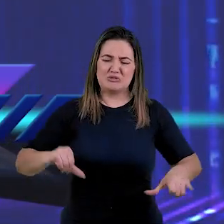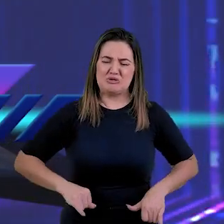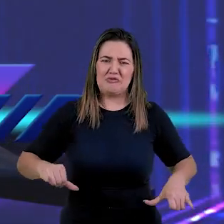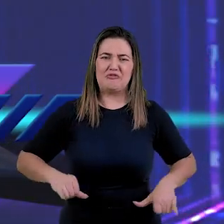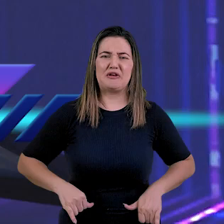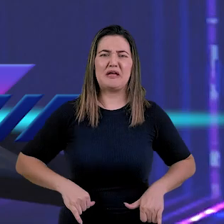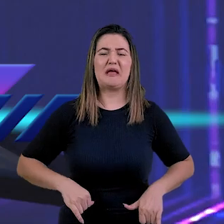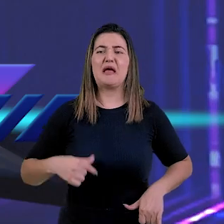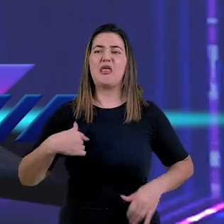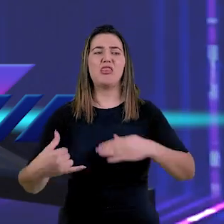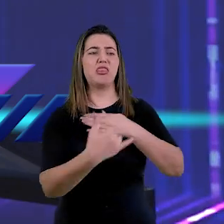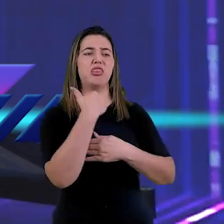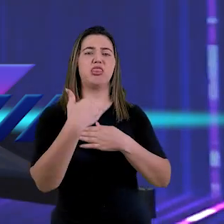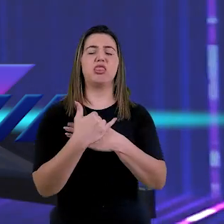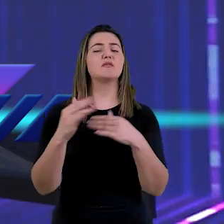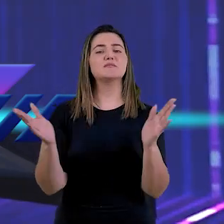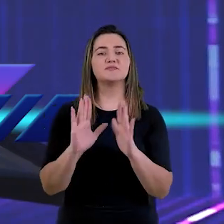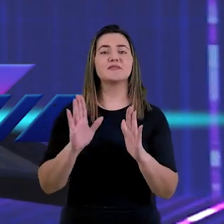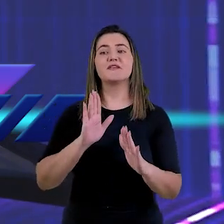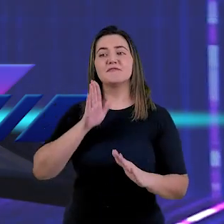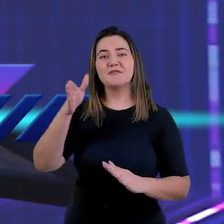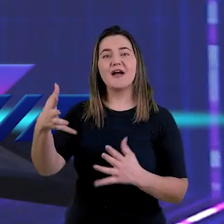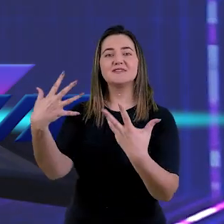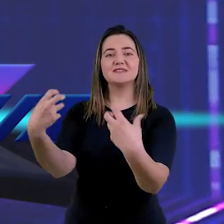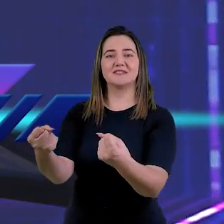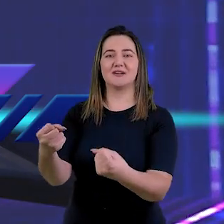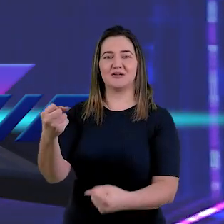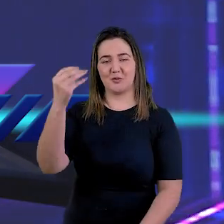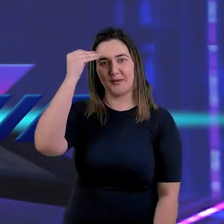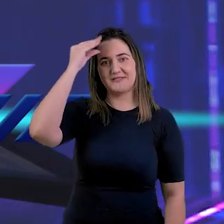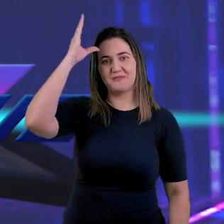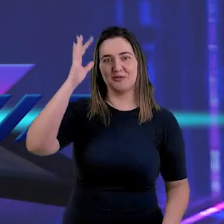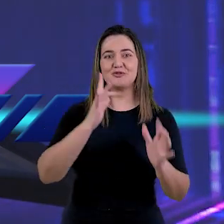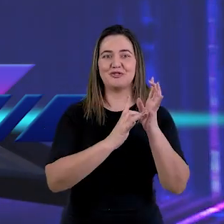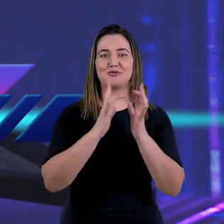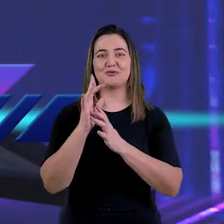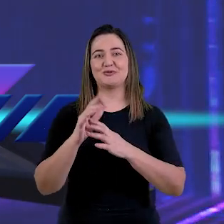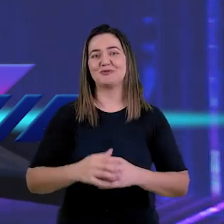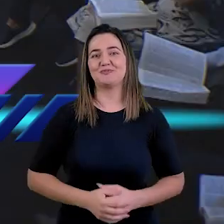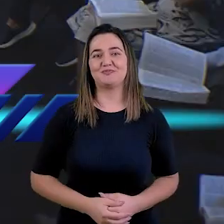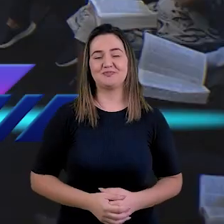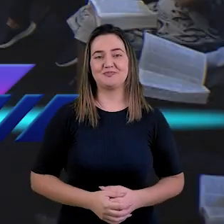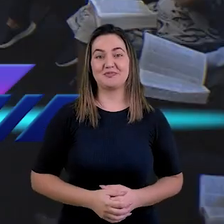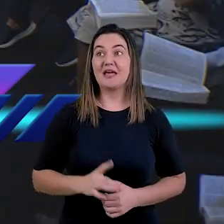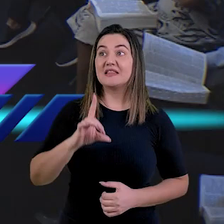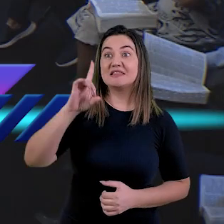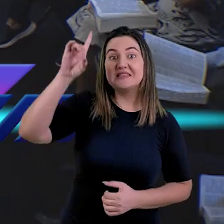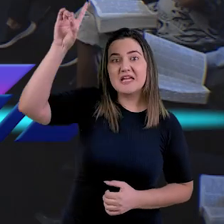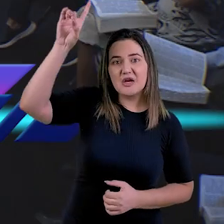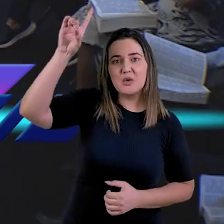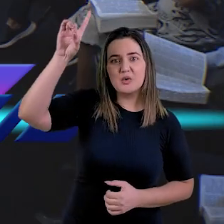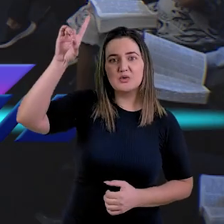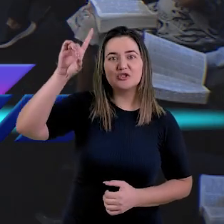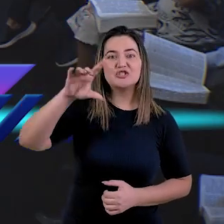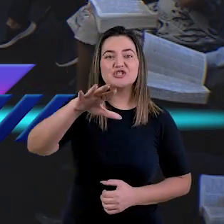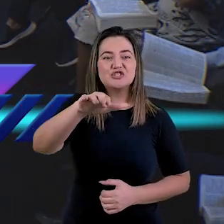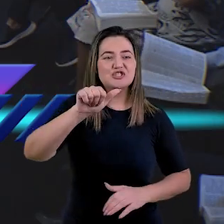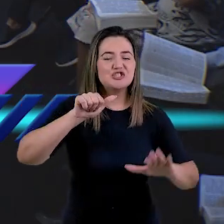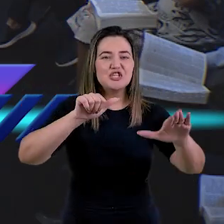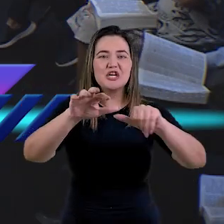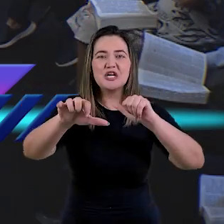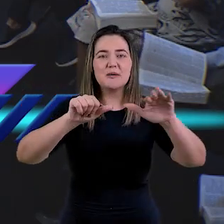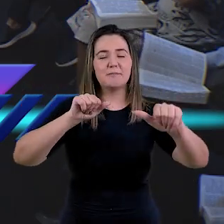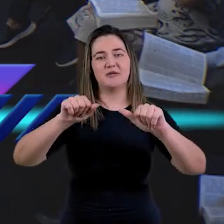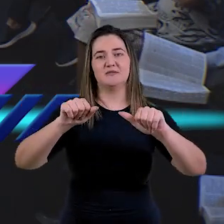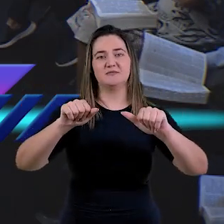pare de se enganar e venha para a maravilhosa luz. Deus não chama ninguém com hora